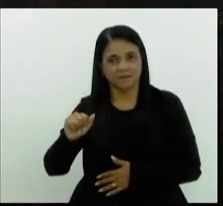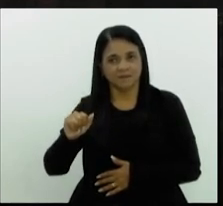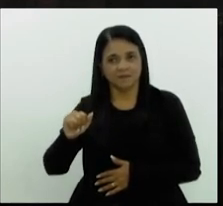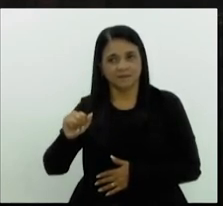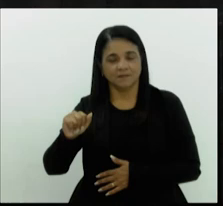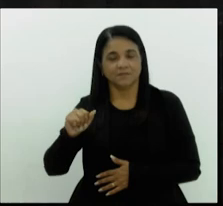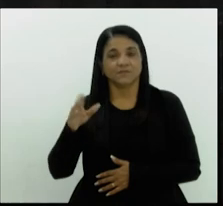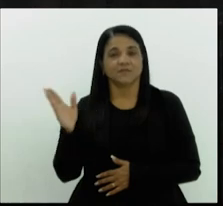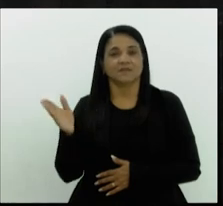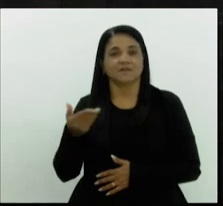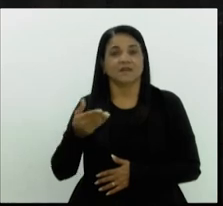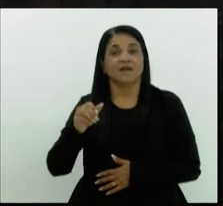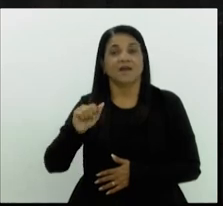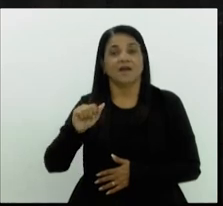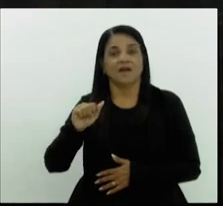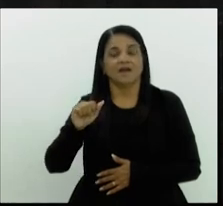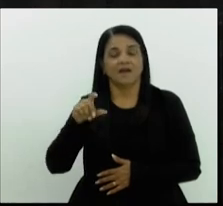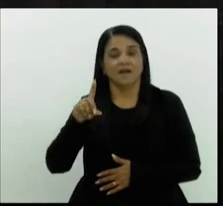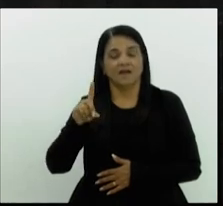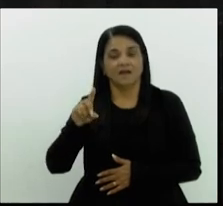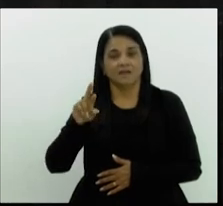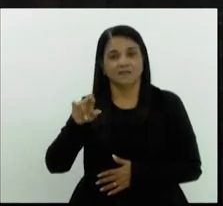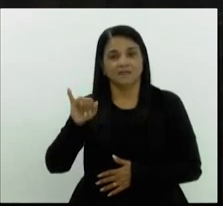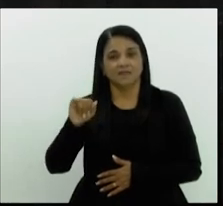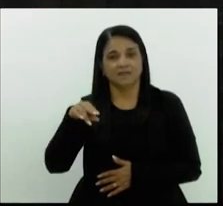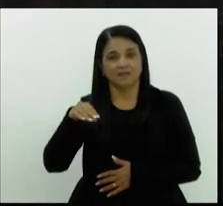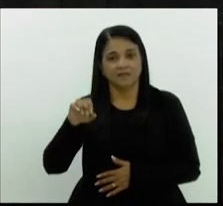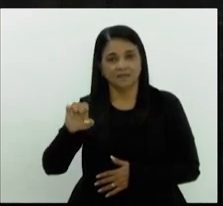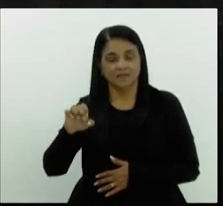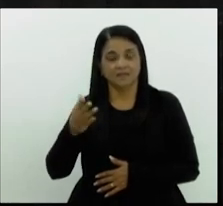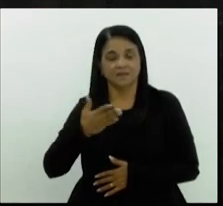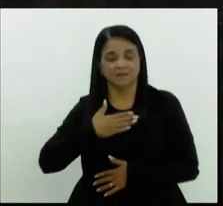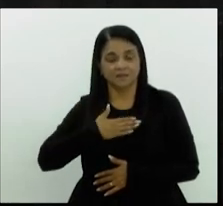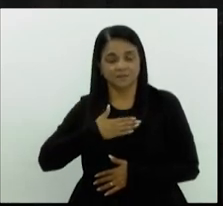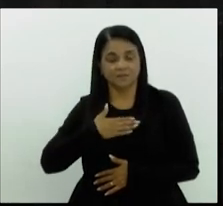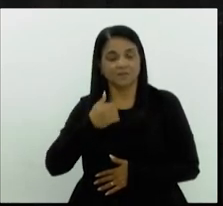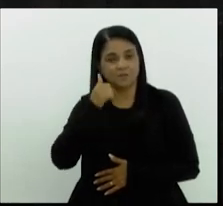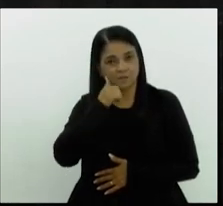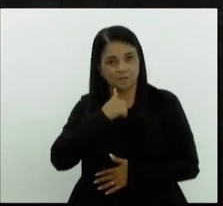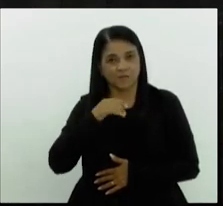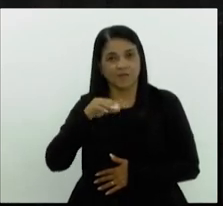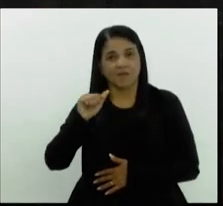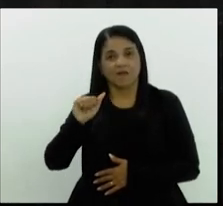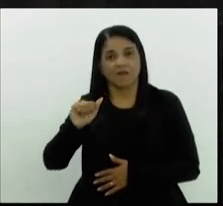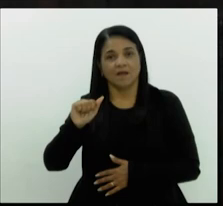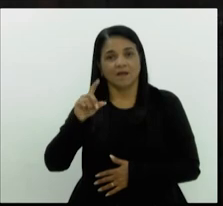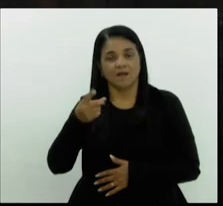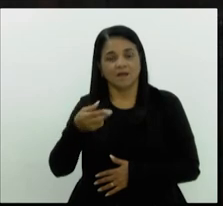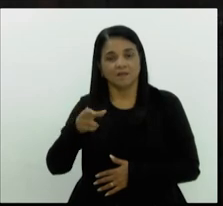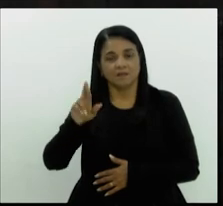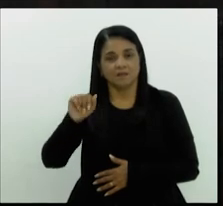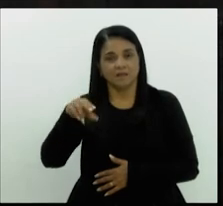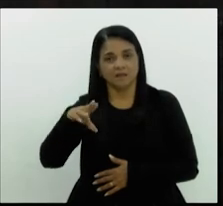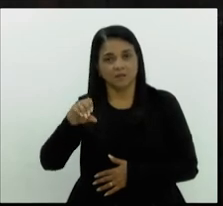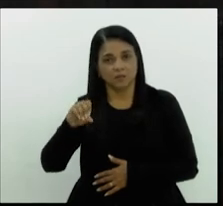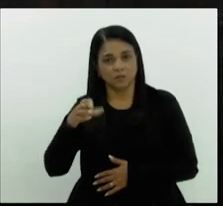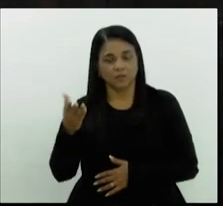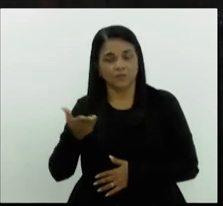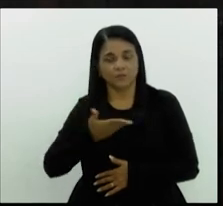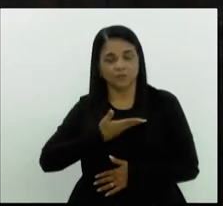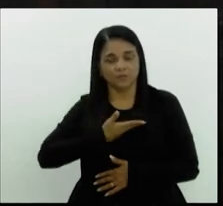Adriane, ao Adriano, meu irmão, a Adriene, minha irmã,